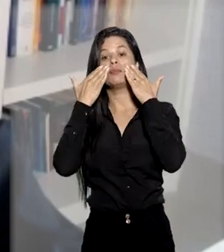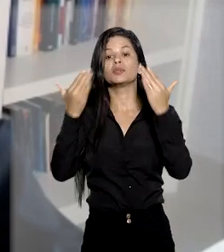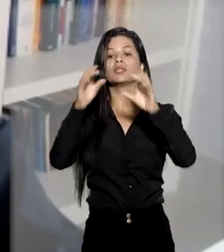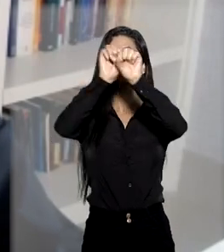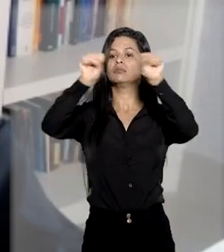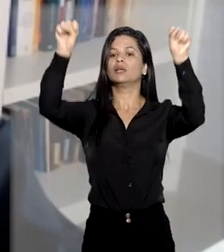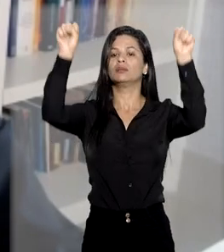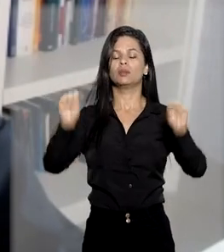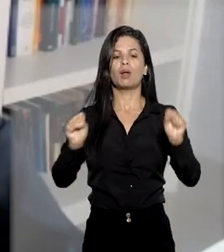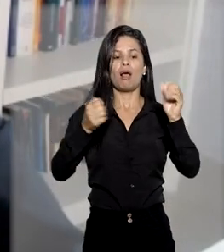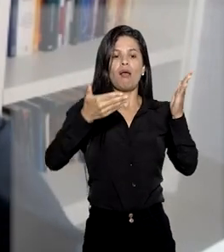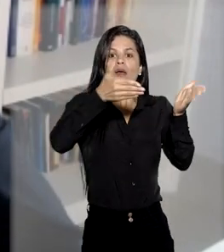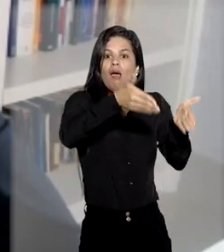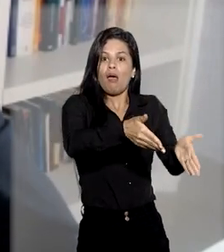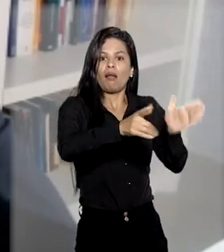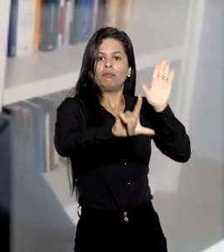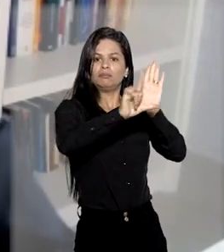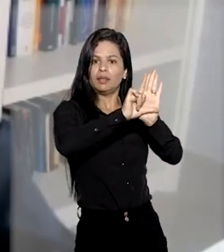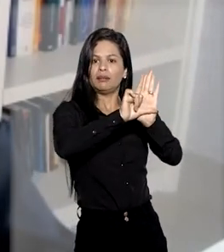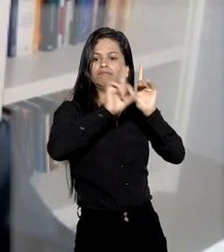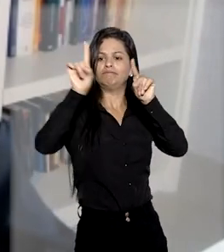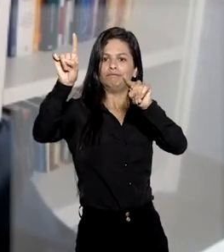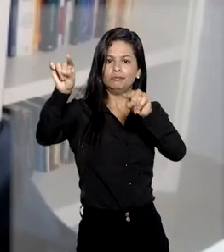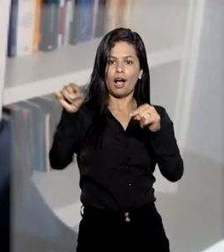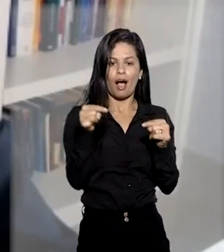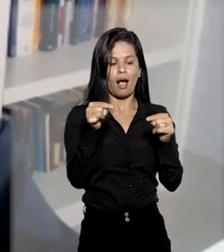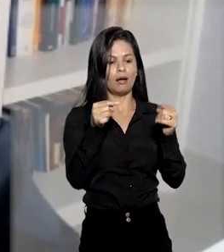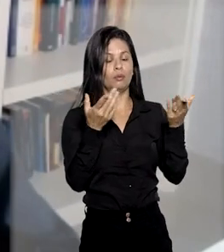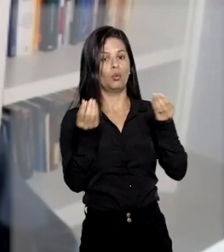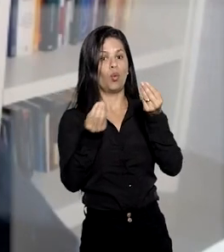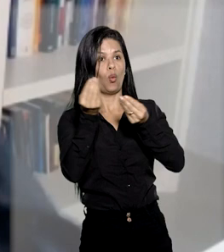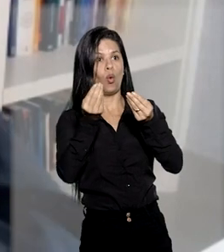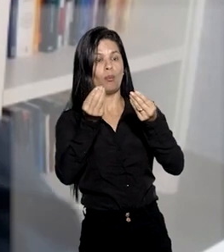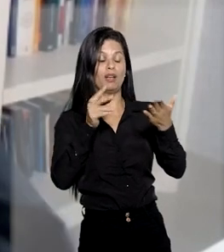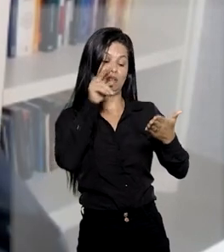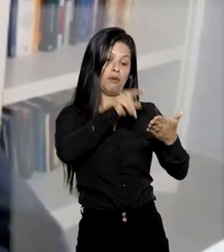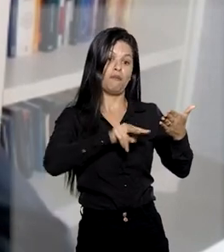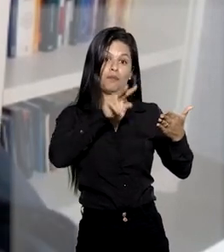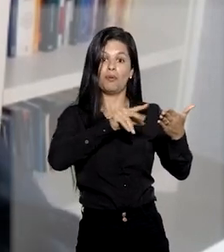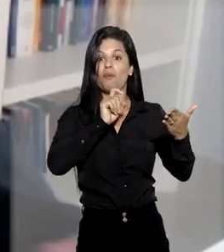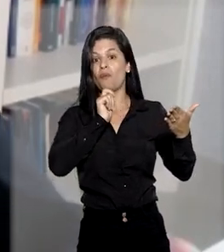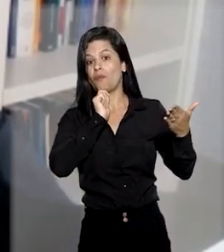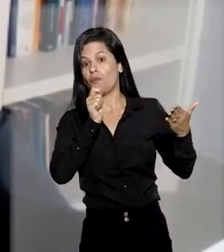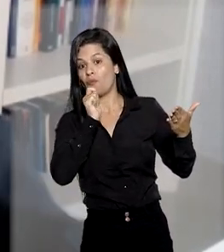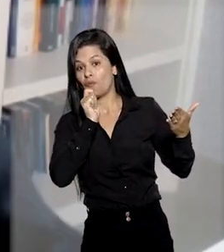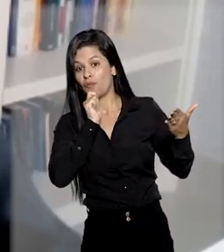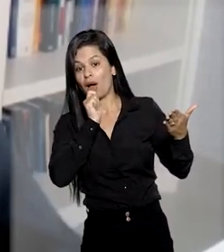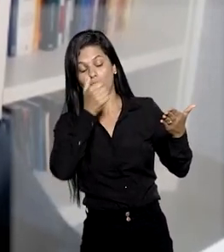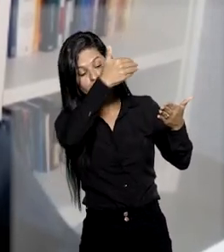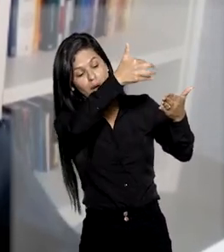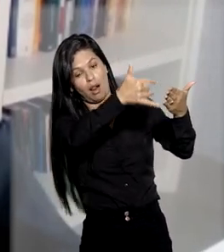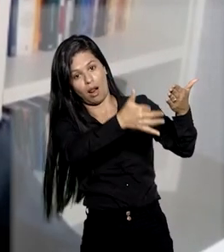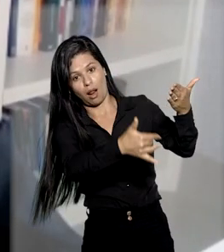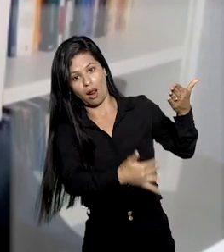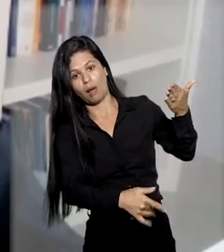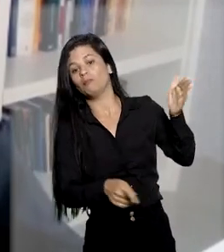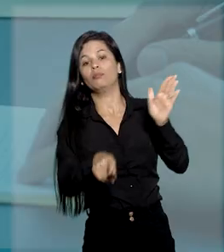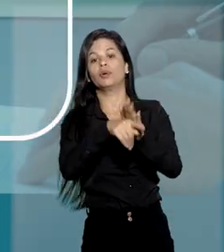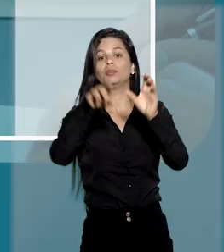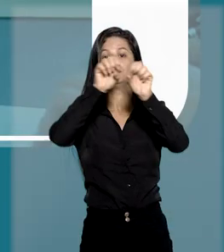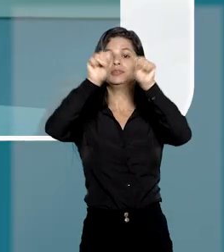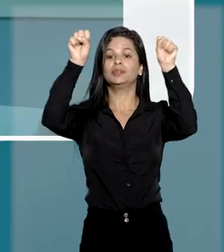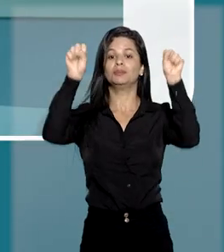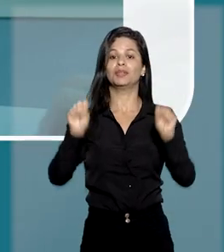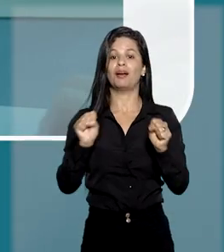ao tribunal a legitimidade por ter sido atingido em razão de não atender aquele padrão decisório oriundo do tribunal.